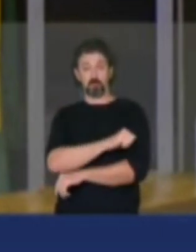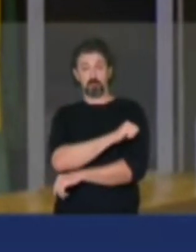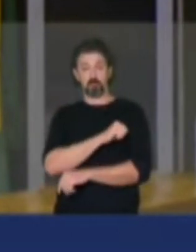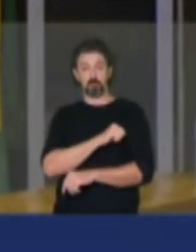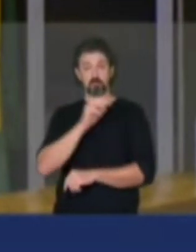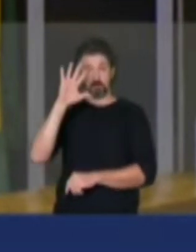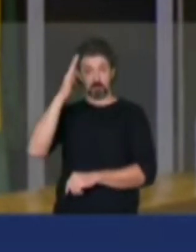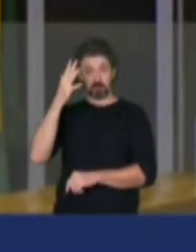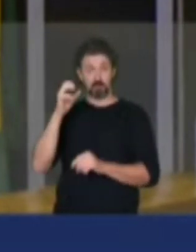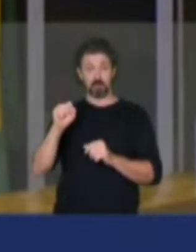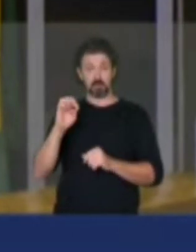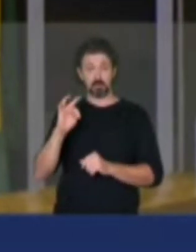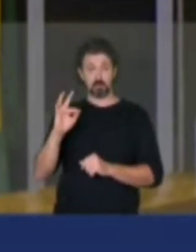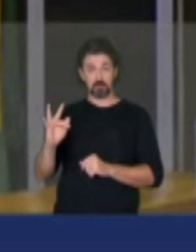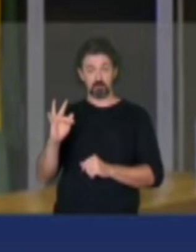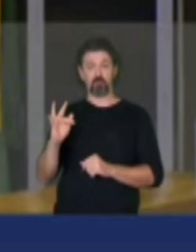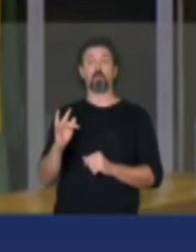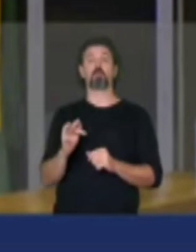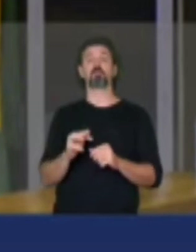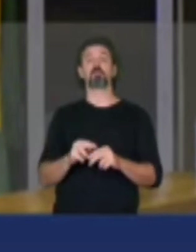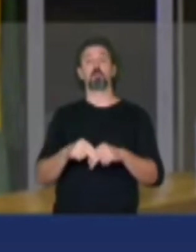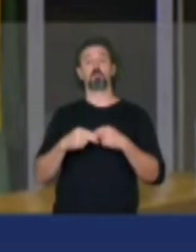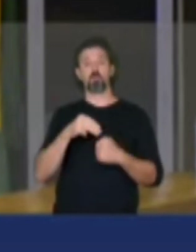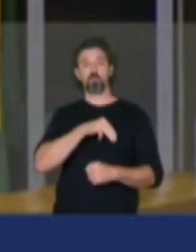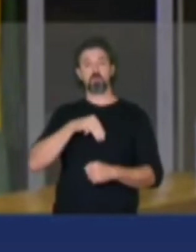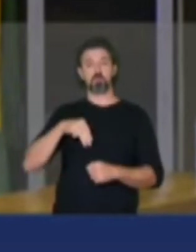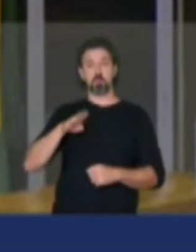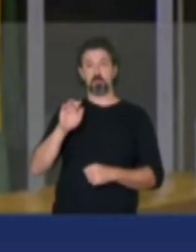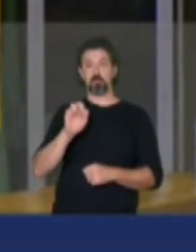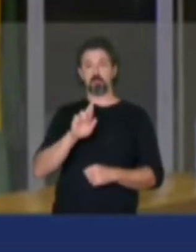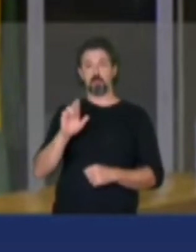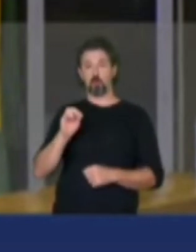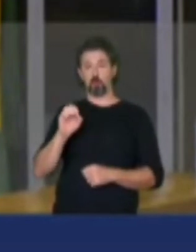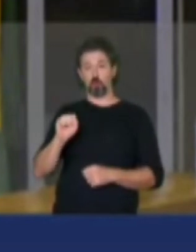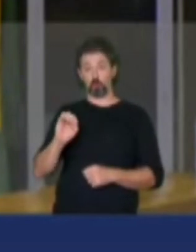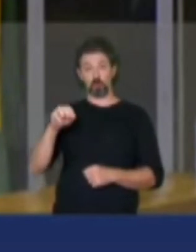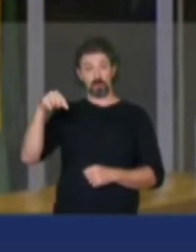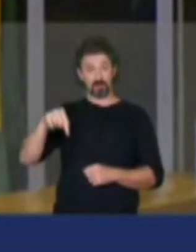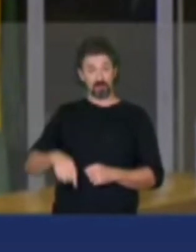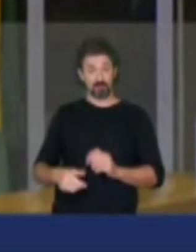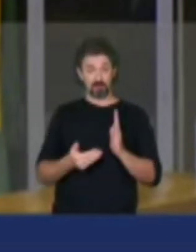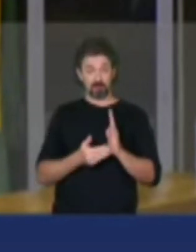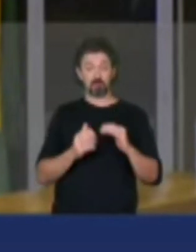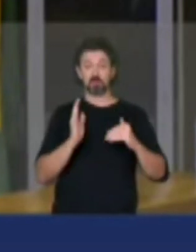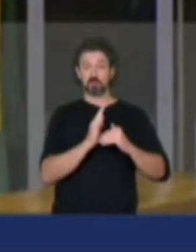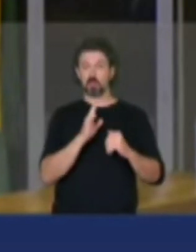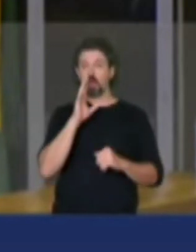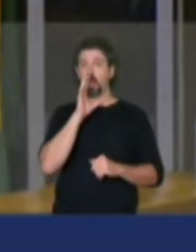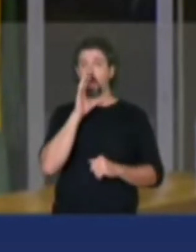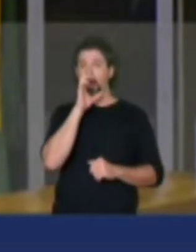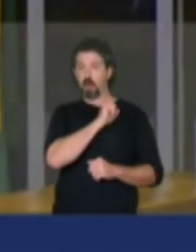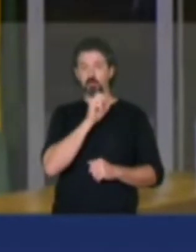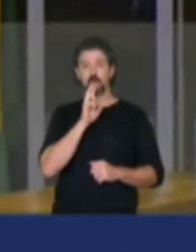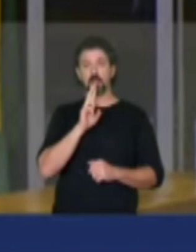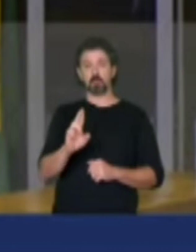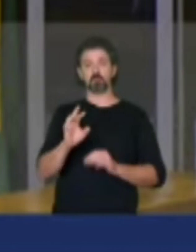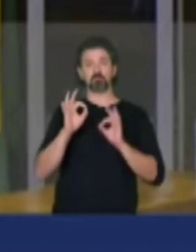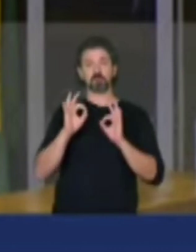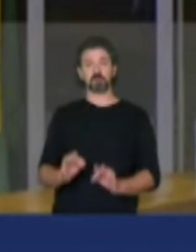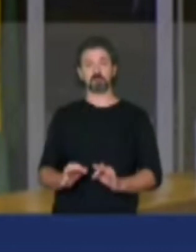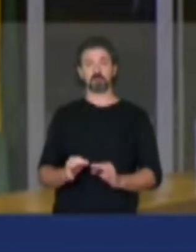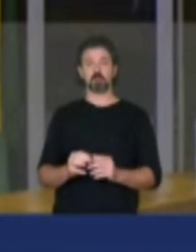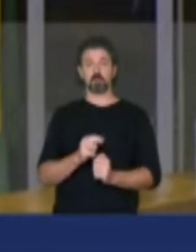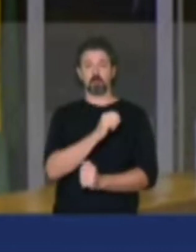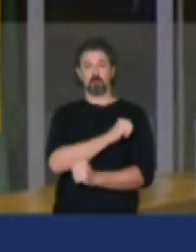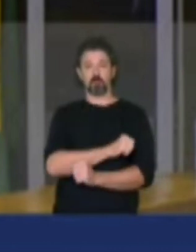Supremo Tribunal Federal, pelo ministro Barroso e esta Casa e o Senado Federal precisam dar à enfermagem a resposta que